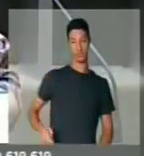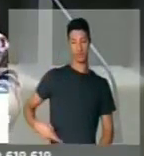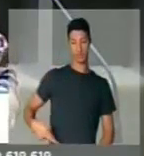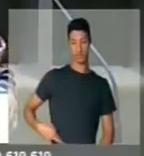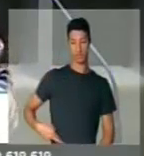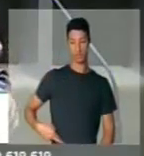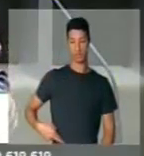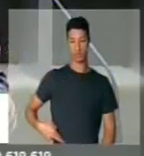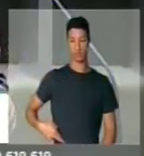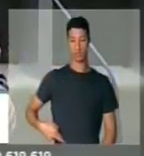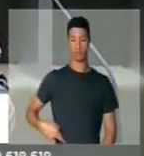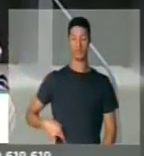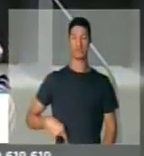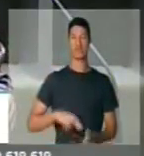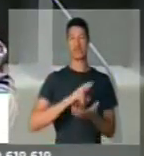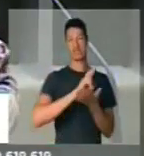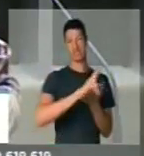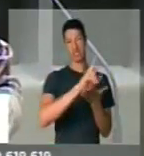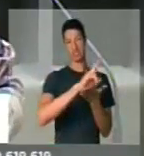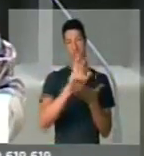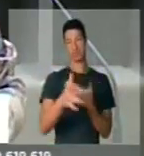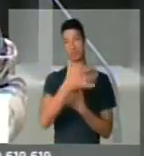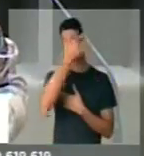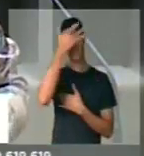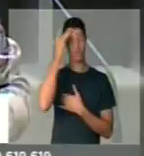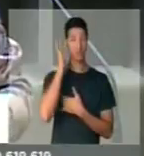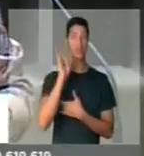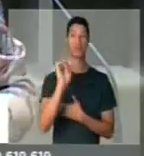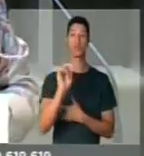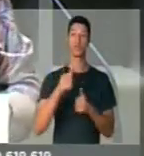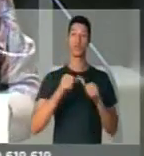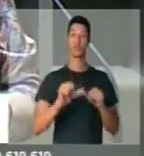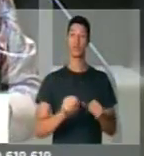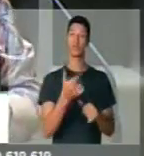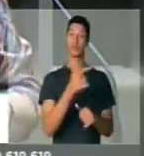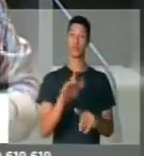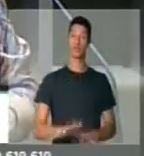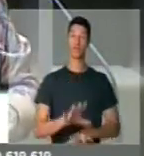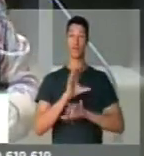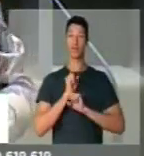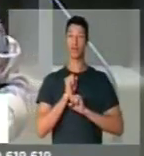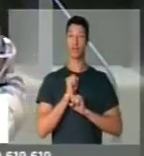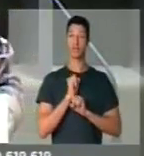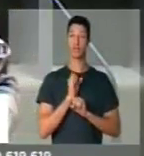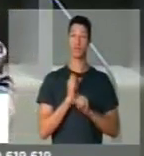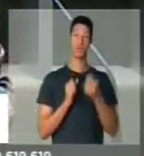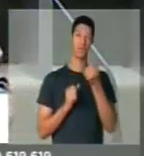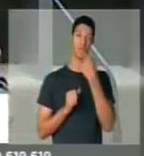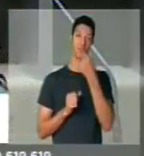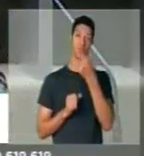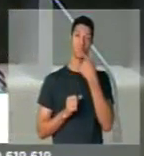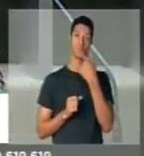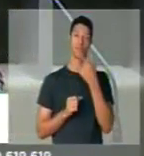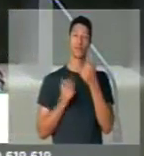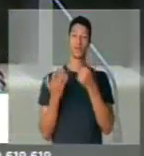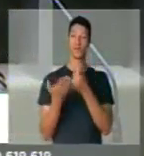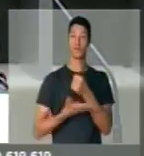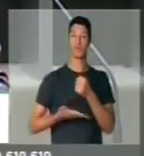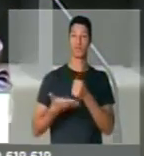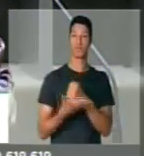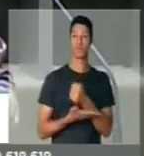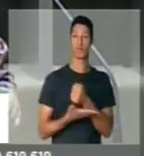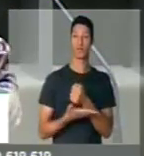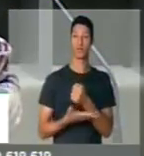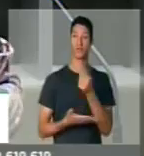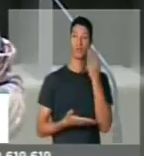às dezenas de pessoas que estão sem receber os medicamentos essenciais